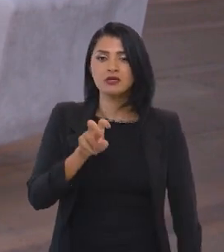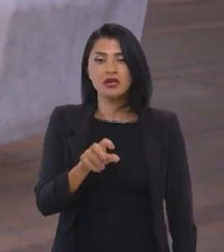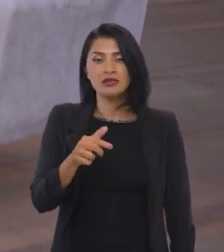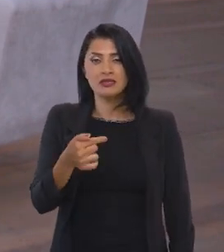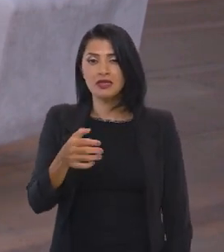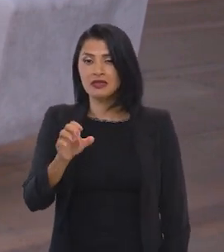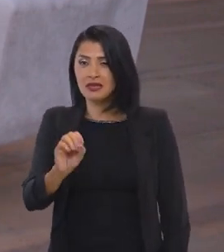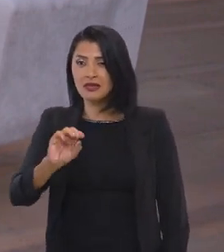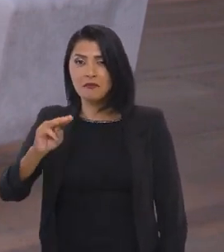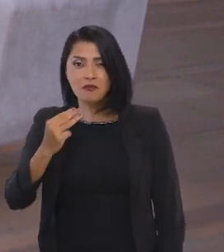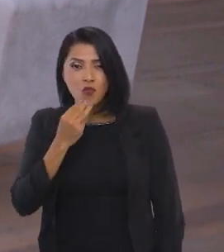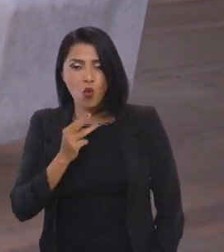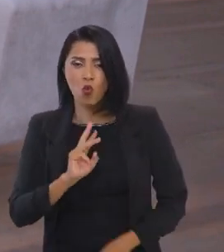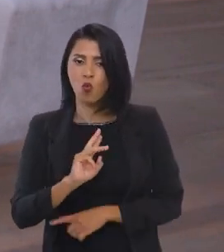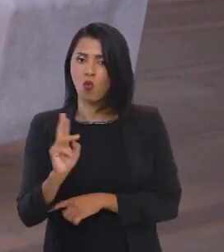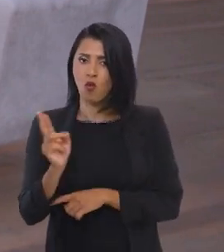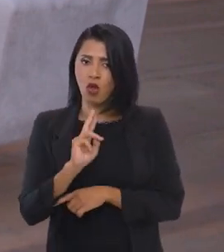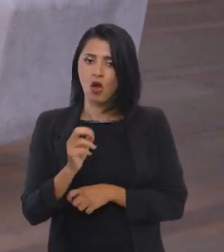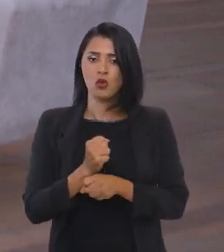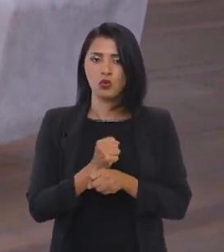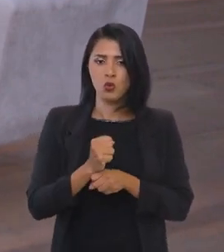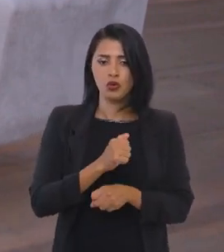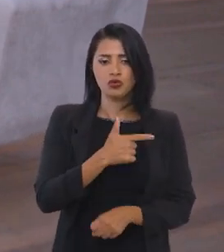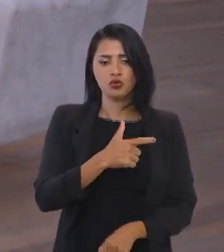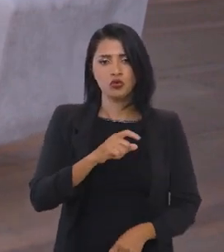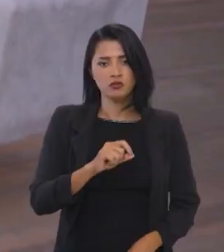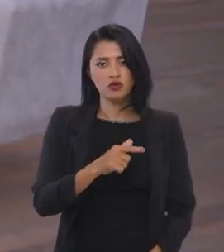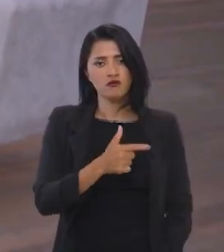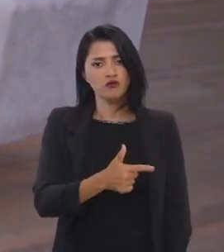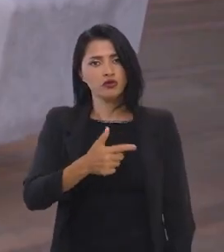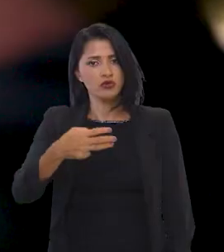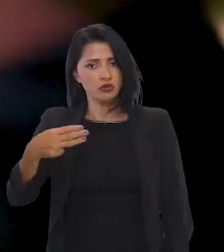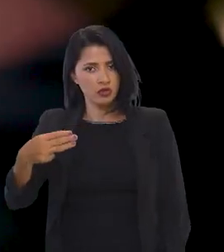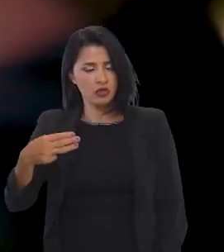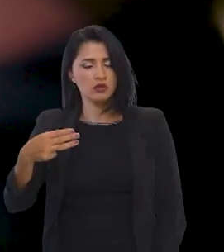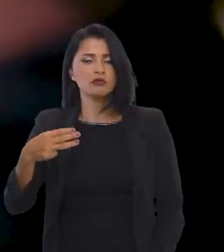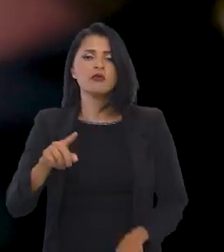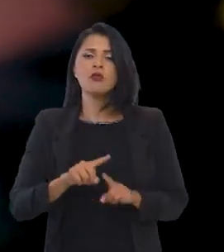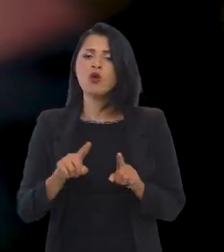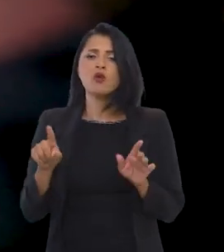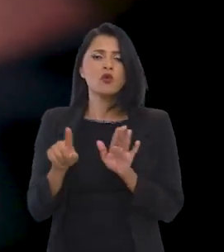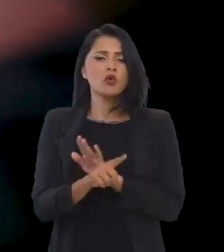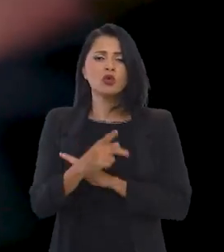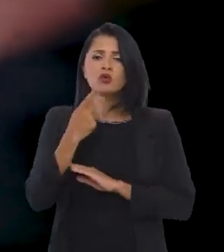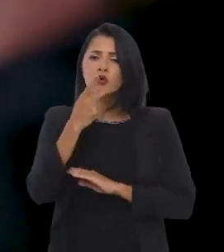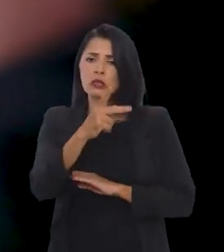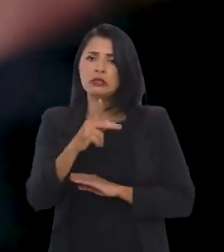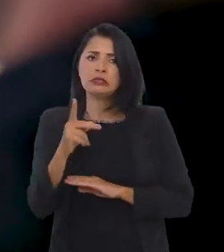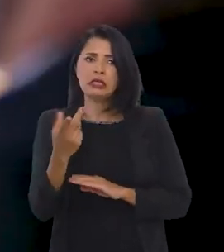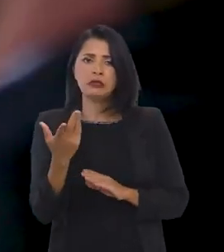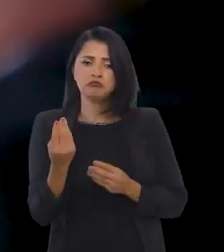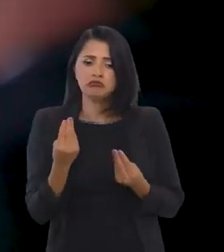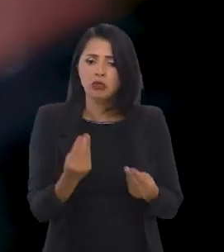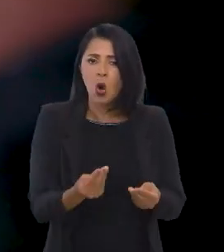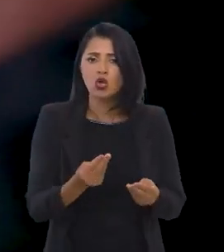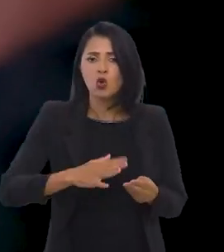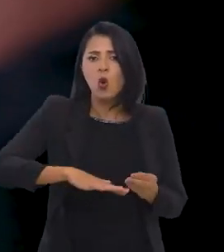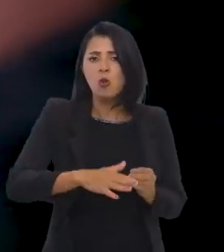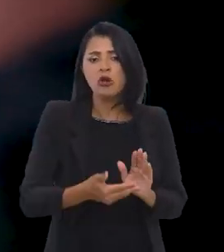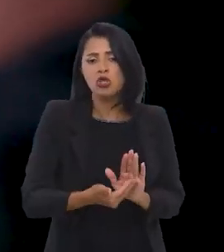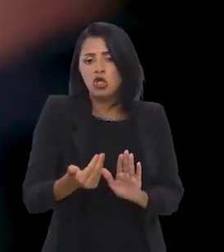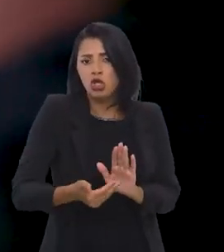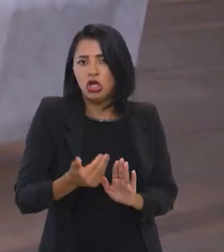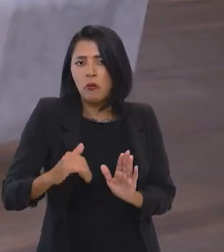570 bilhões de reais de desoneração em 2023. Agora, quando você concede uma